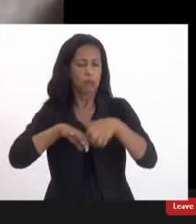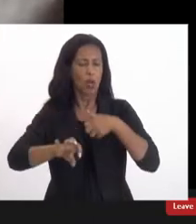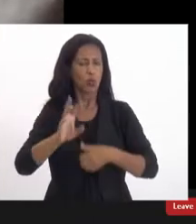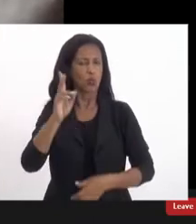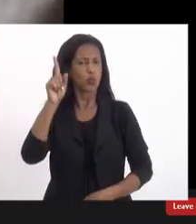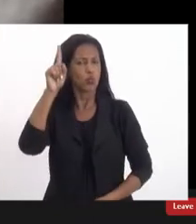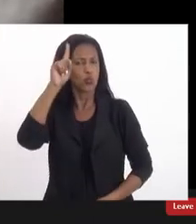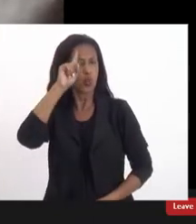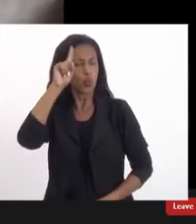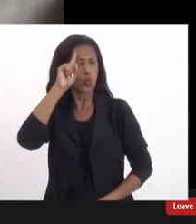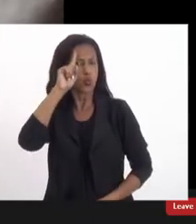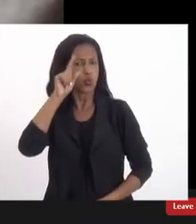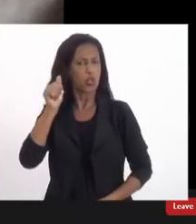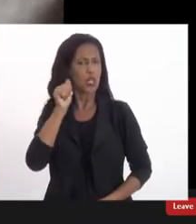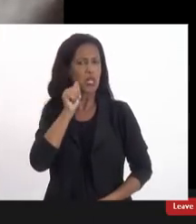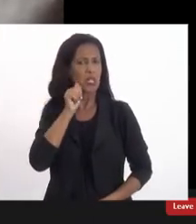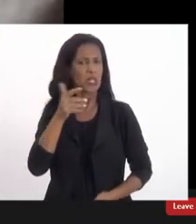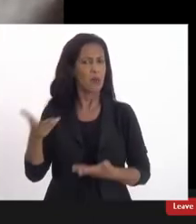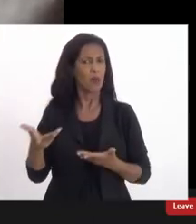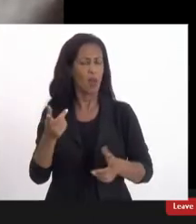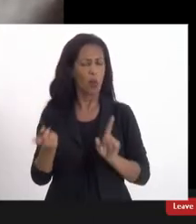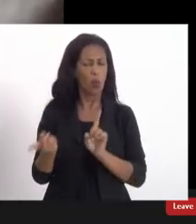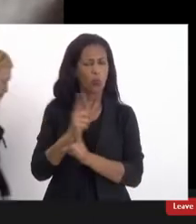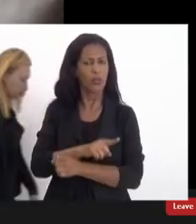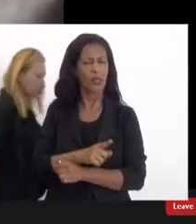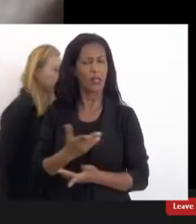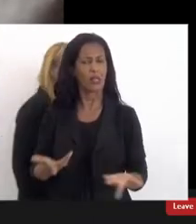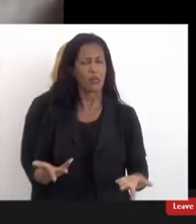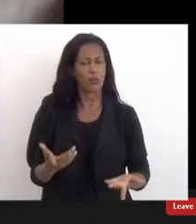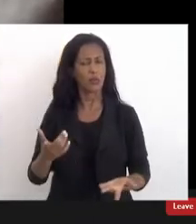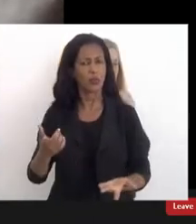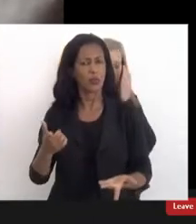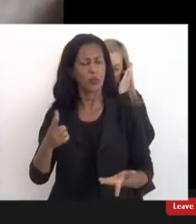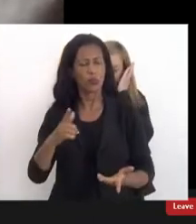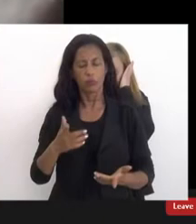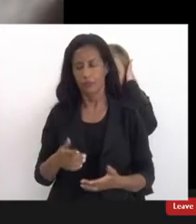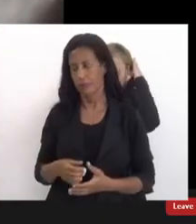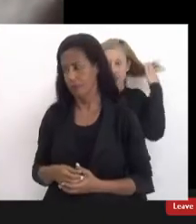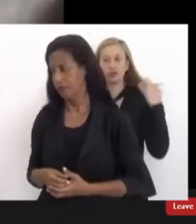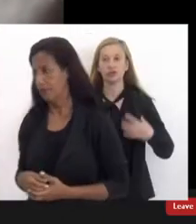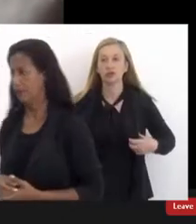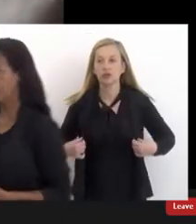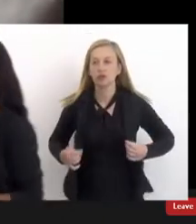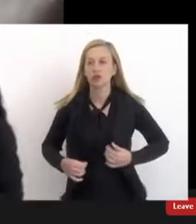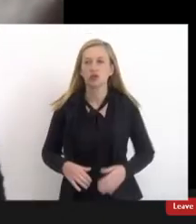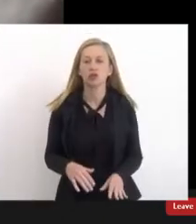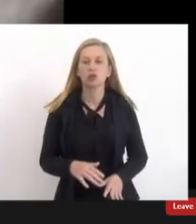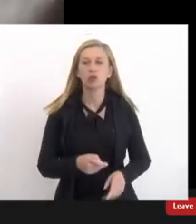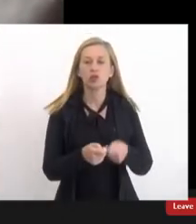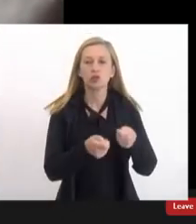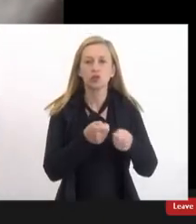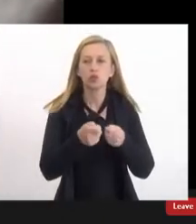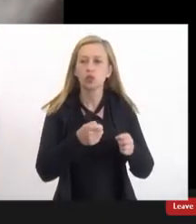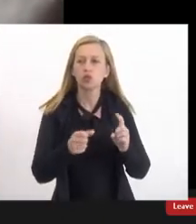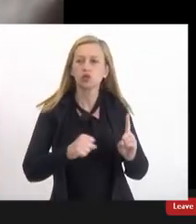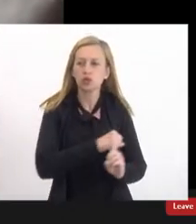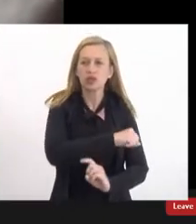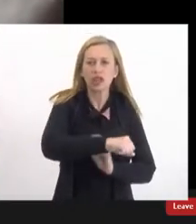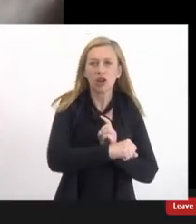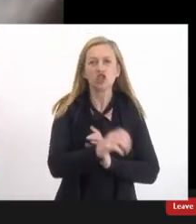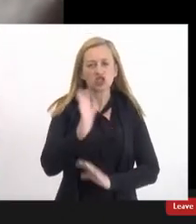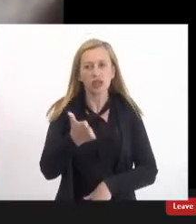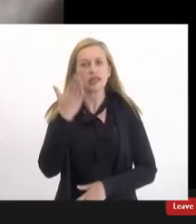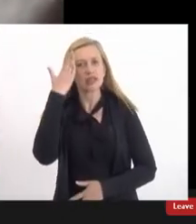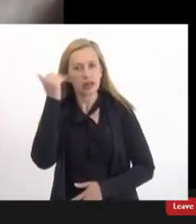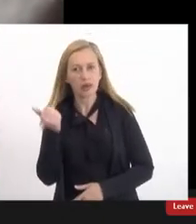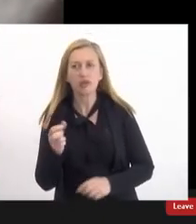os dias e a mulher não é alijada disso pelo contrário todo esse controle social que a gente já sabe da